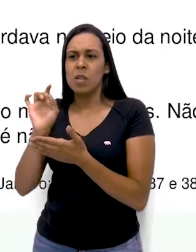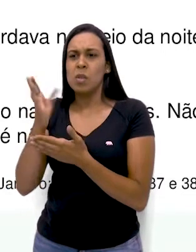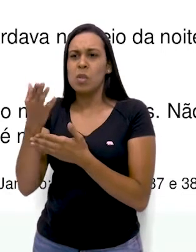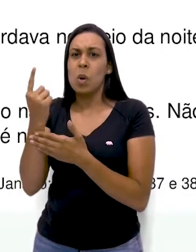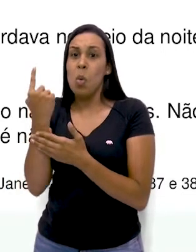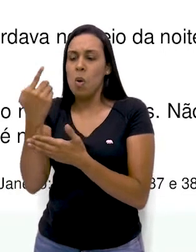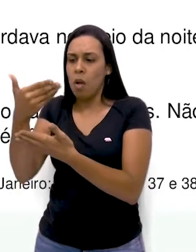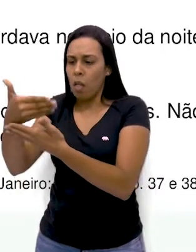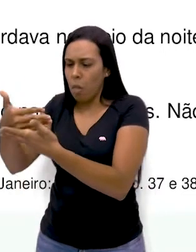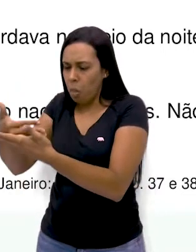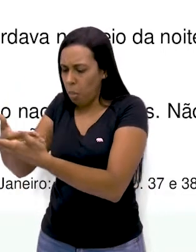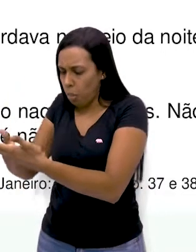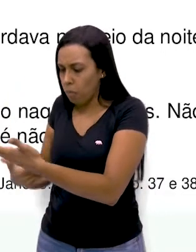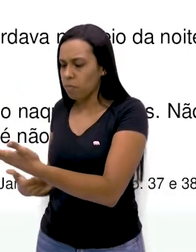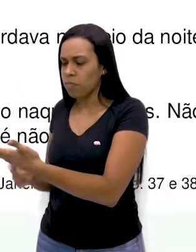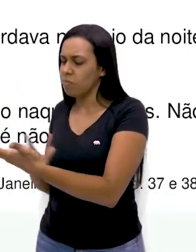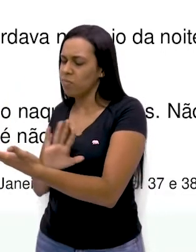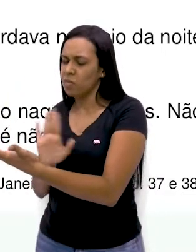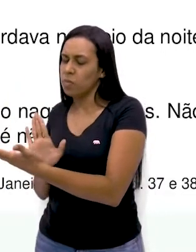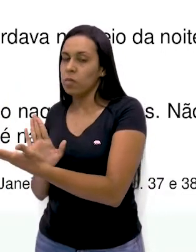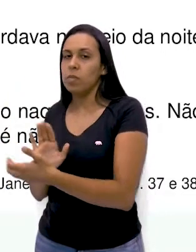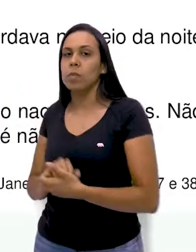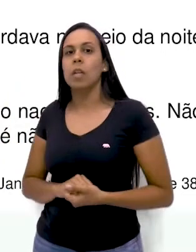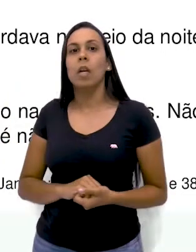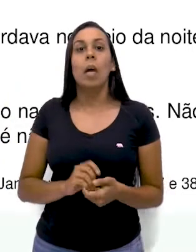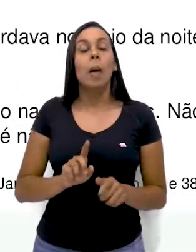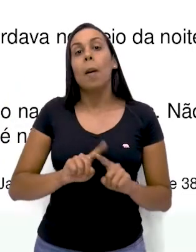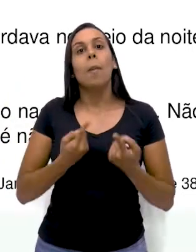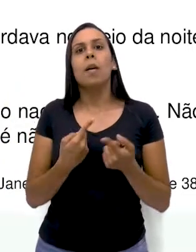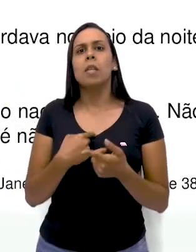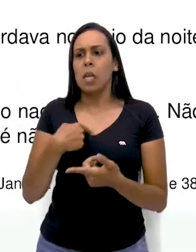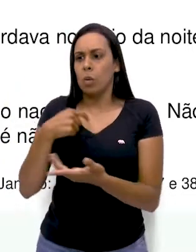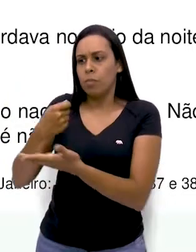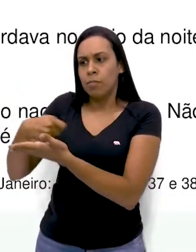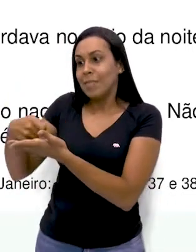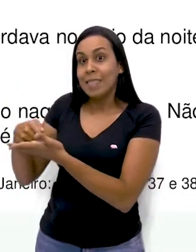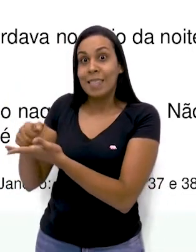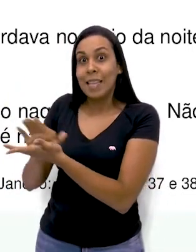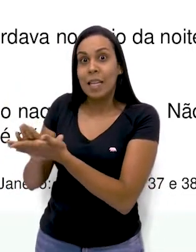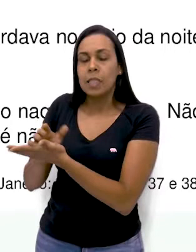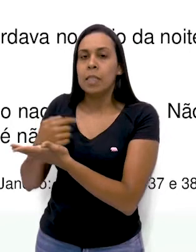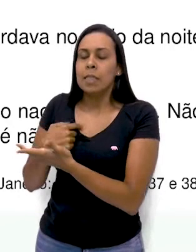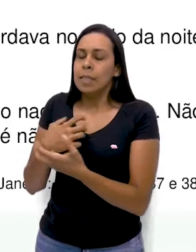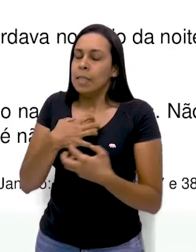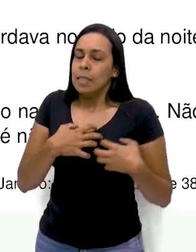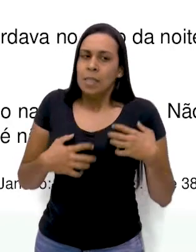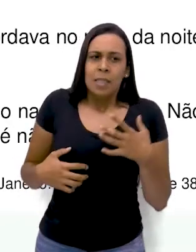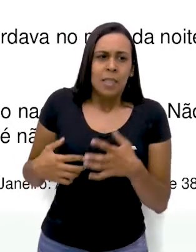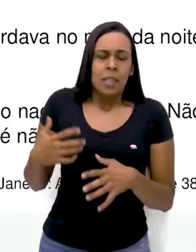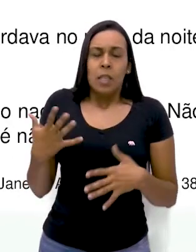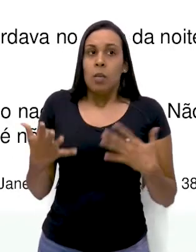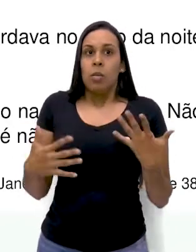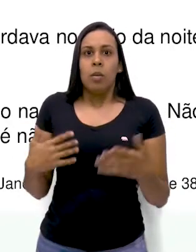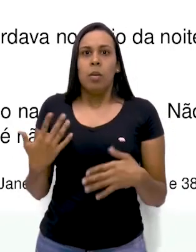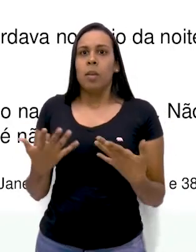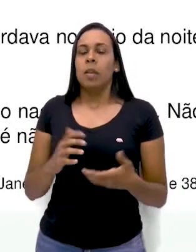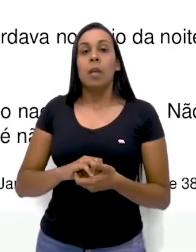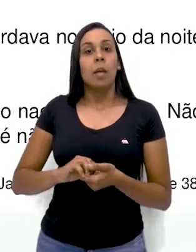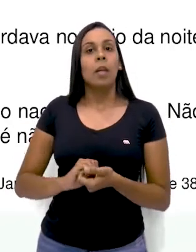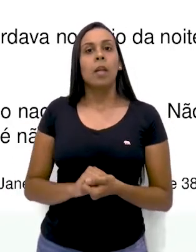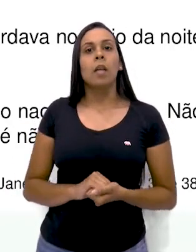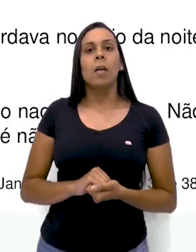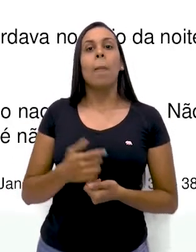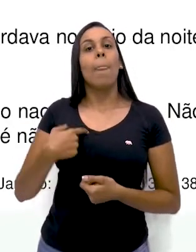uma página. Mas, se eu não escrevia, eu me afligia. E muitas vezes,